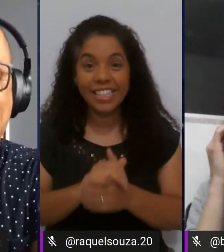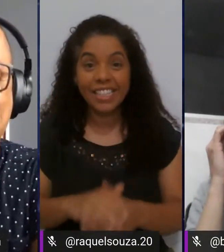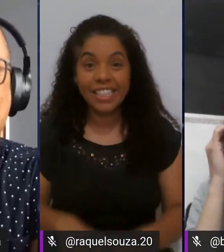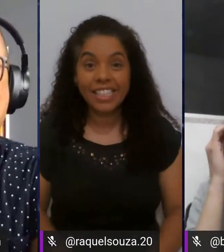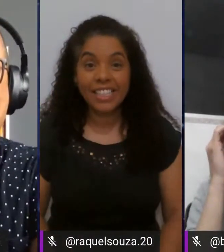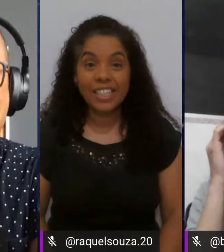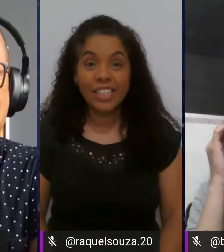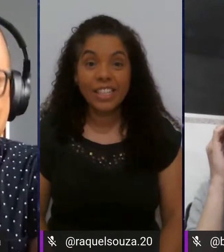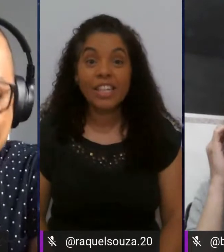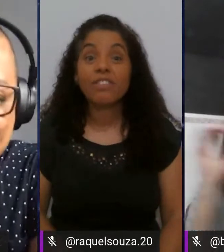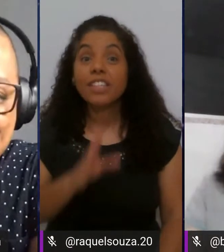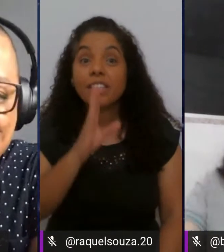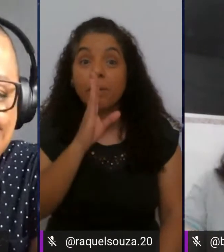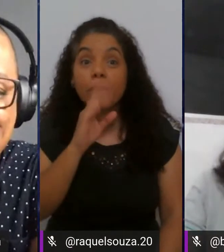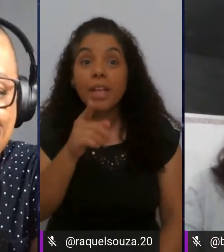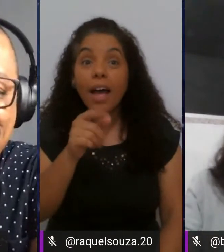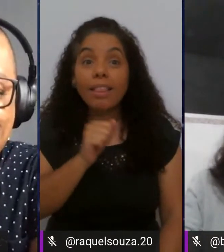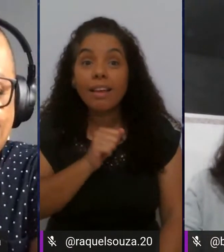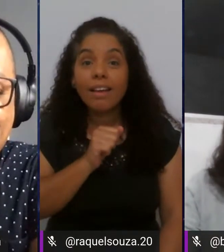Ah, você está mutada.